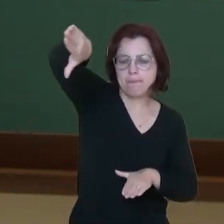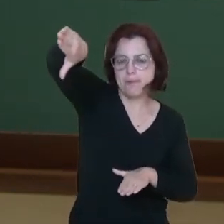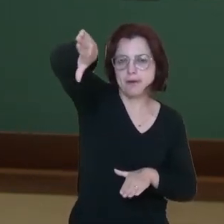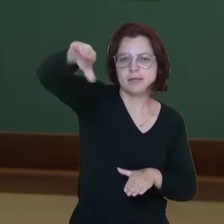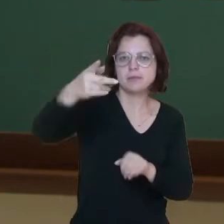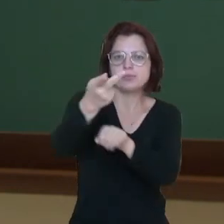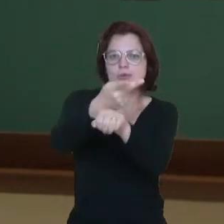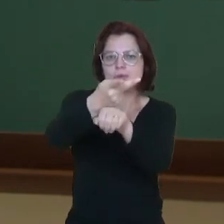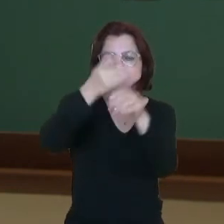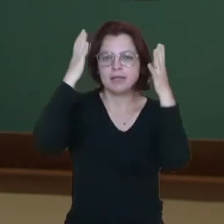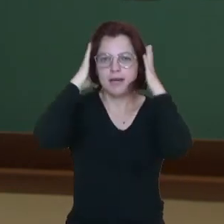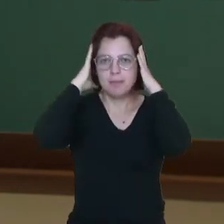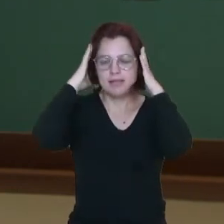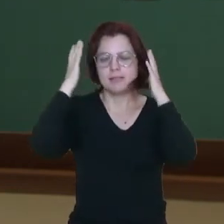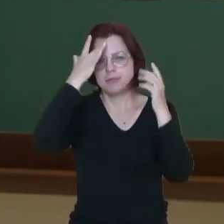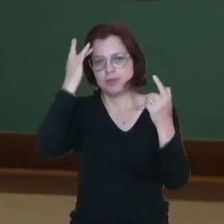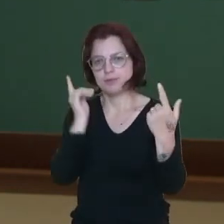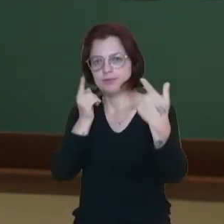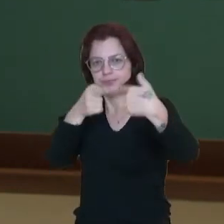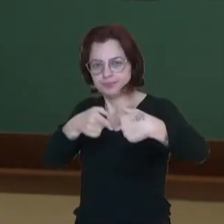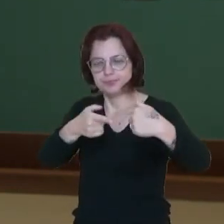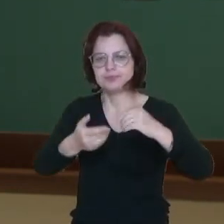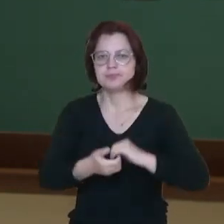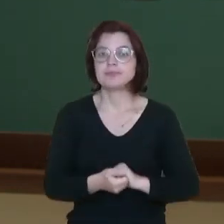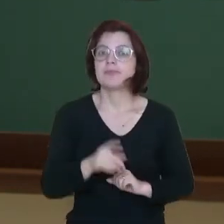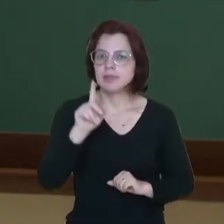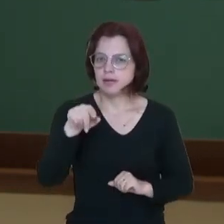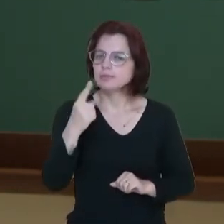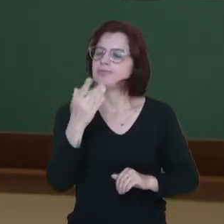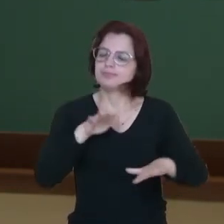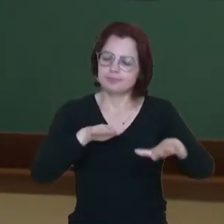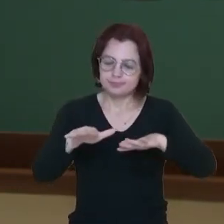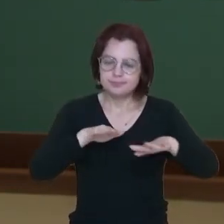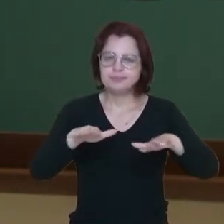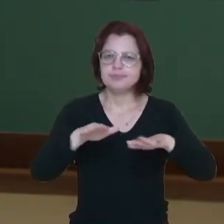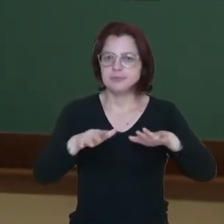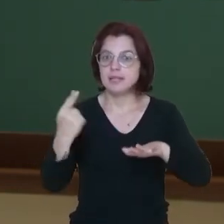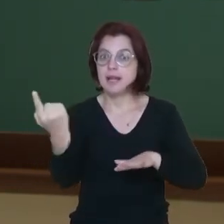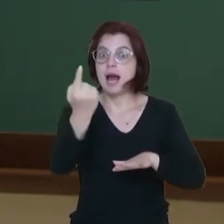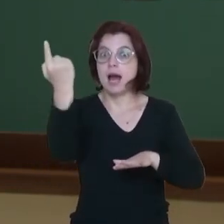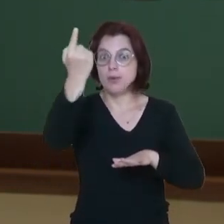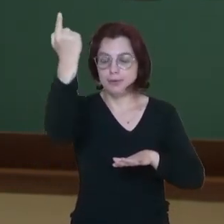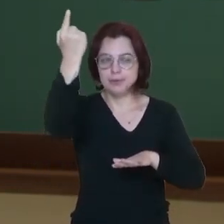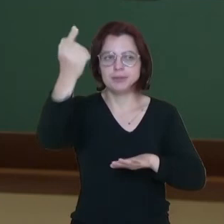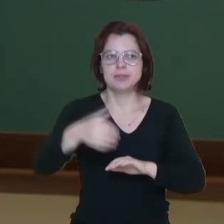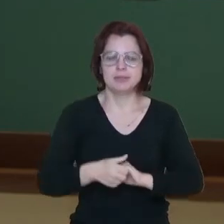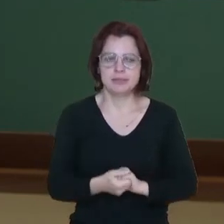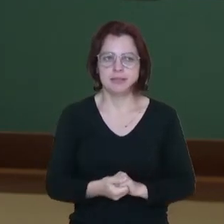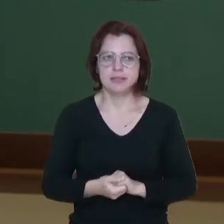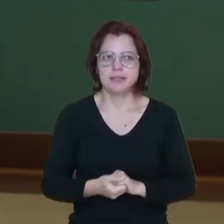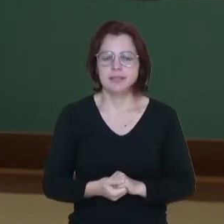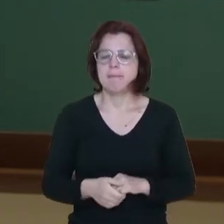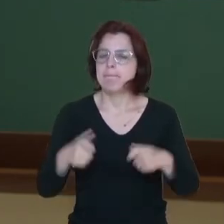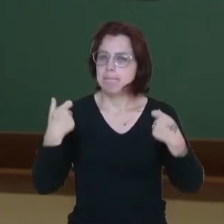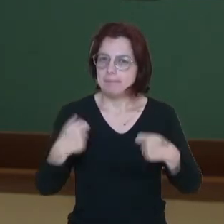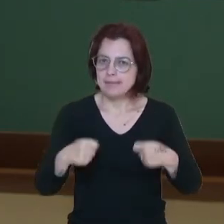a cabeça do adversário. Então, vocês veem como ele é um movimento feito lá nas alturas, tá? Precisa de